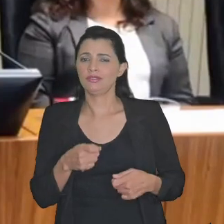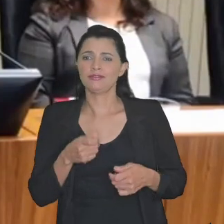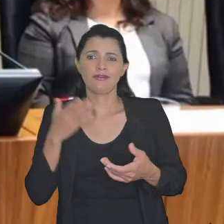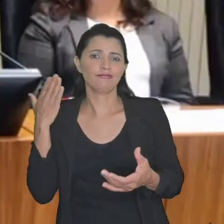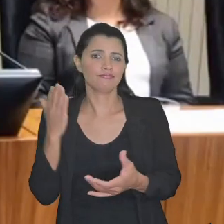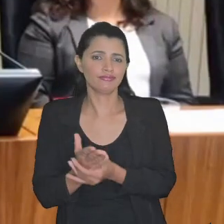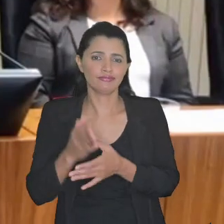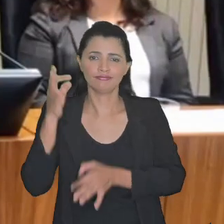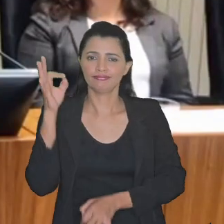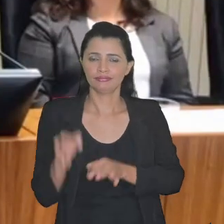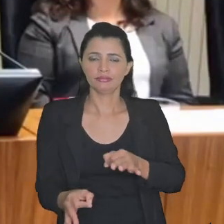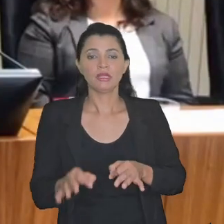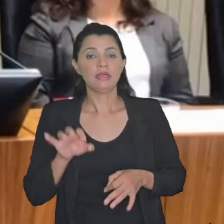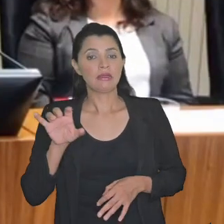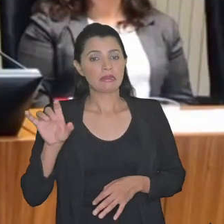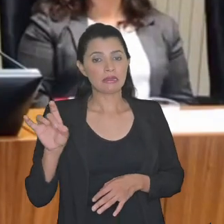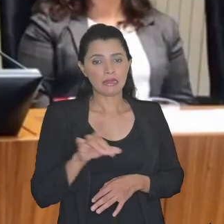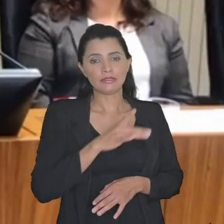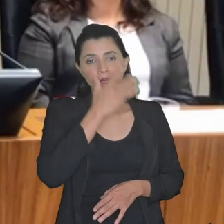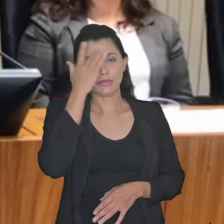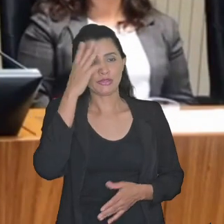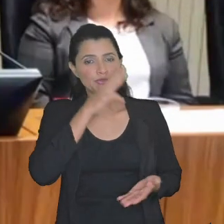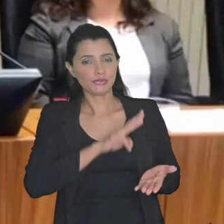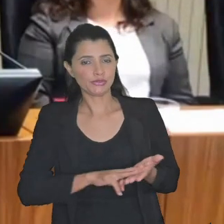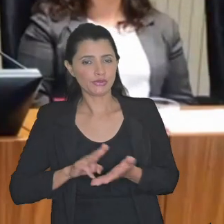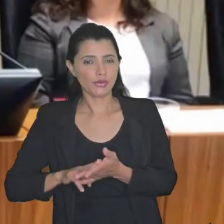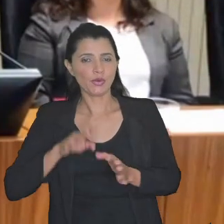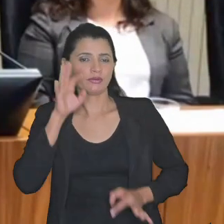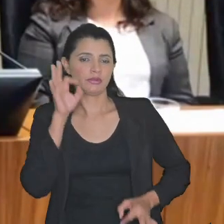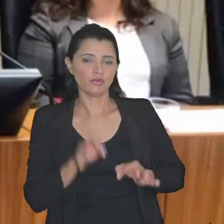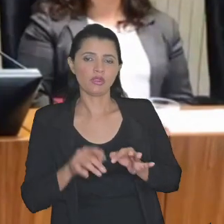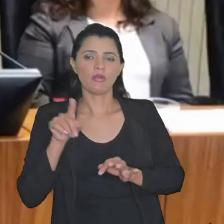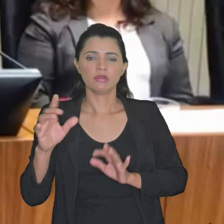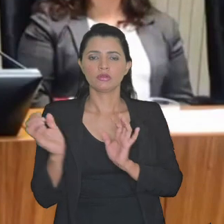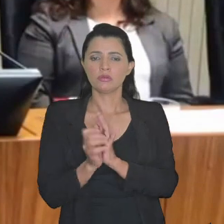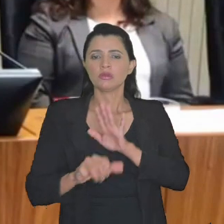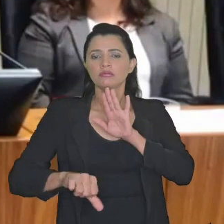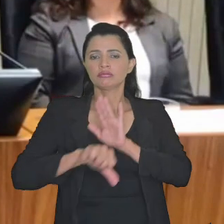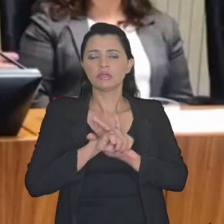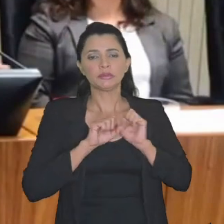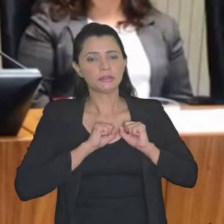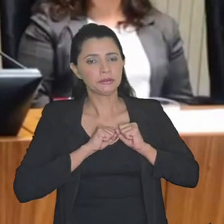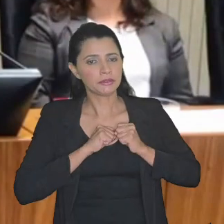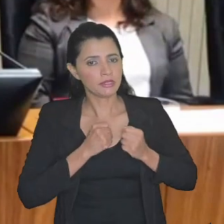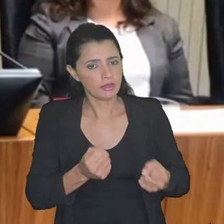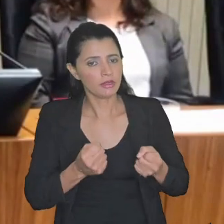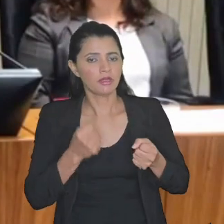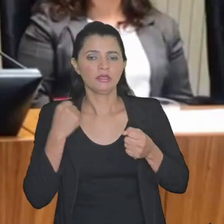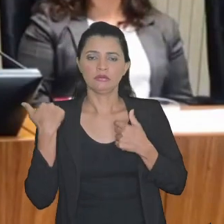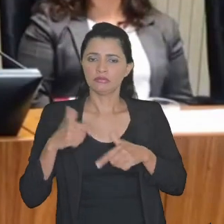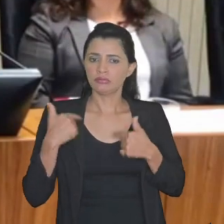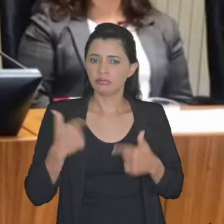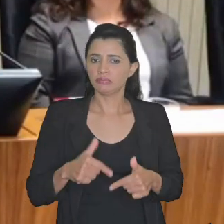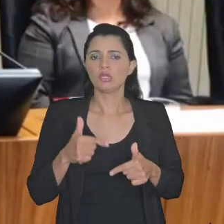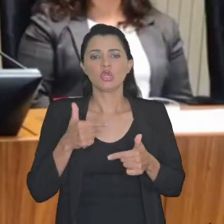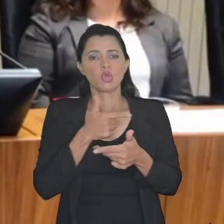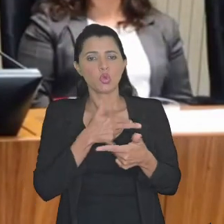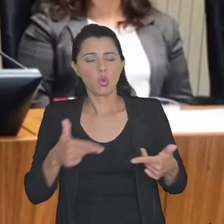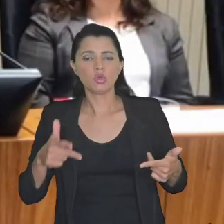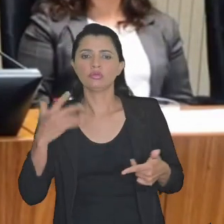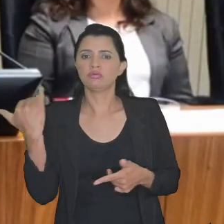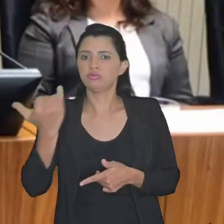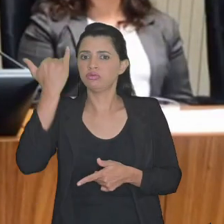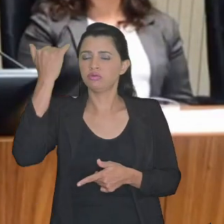forma para que cada membro do tribunal cada membro ali na turma criminal pudesse se dedicar a questões